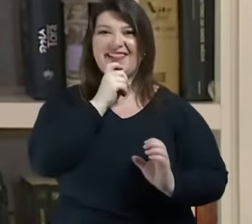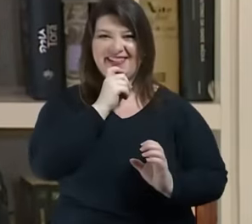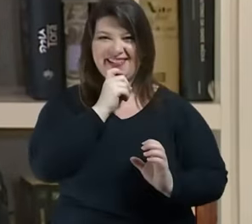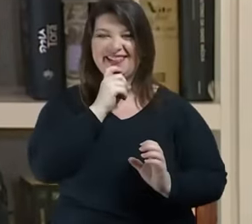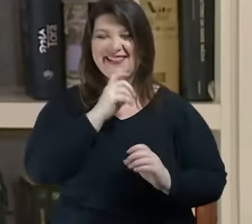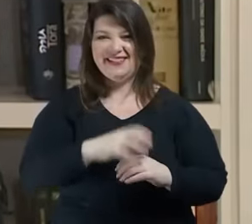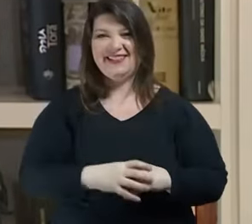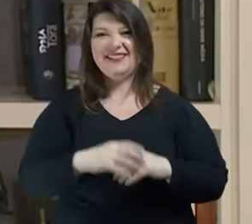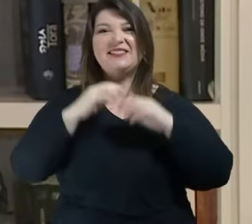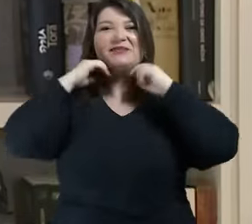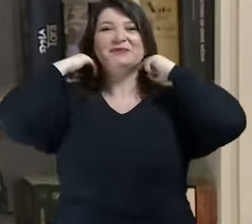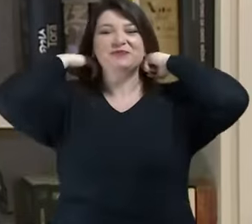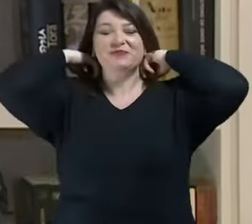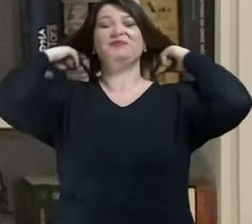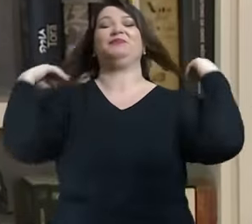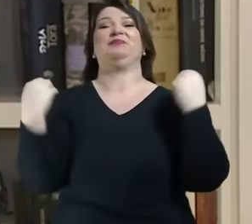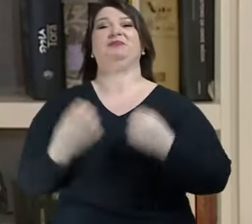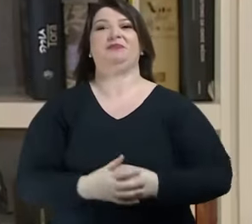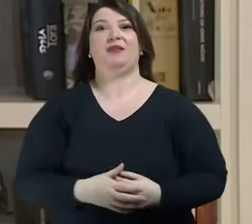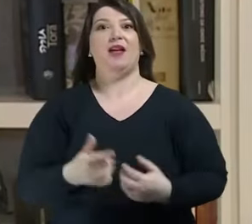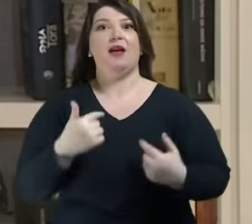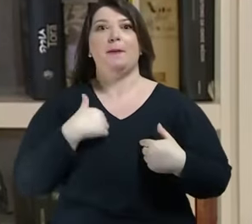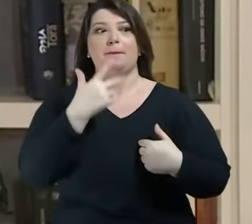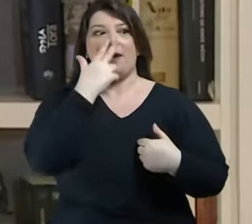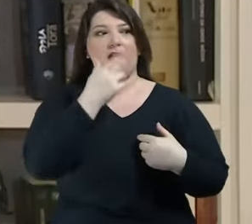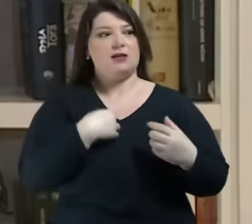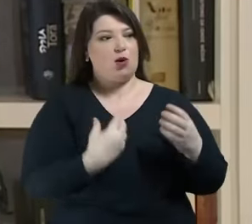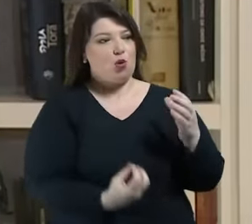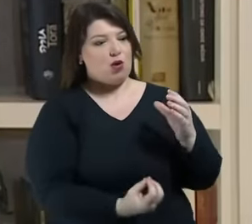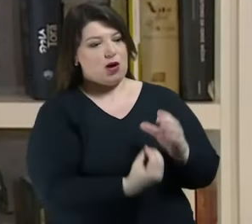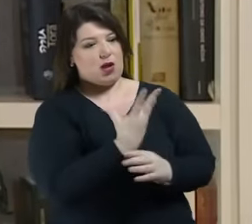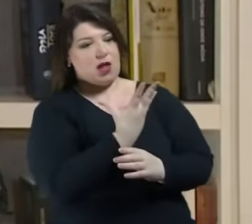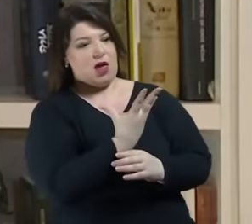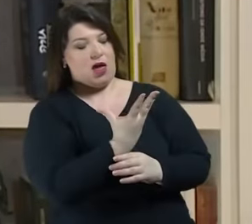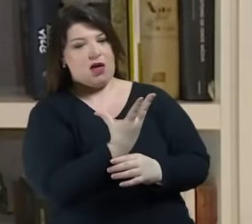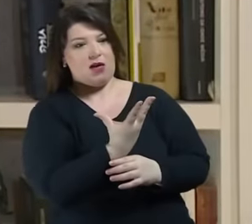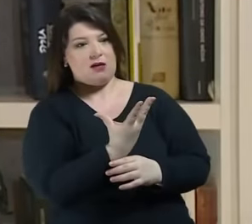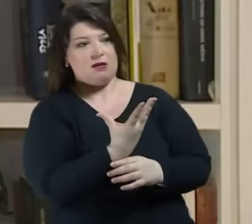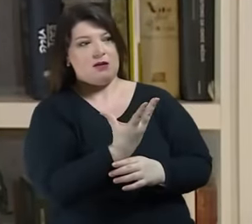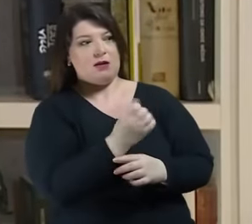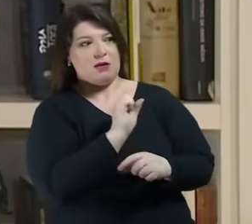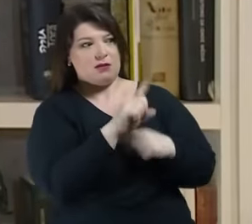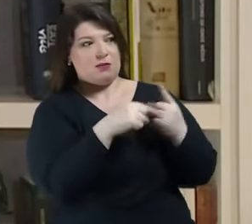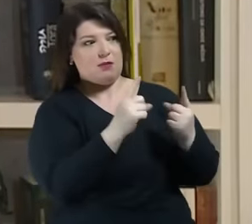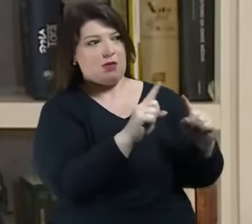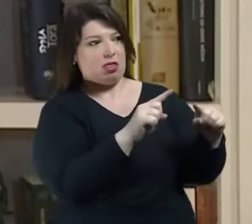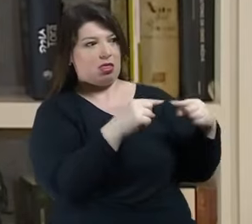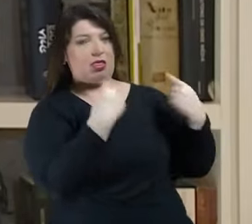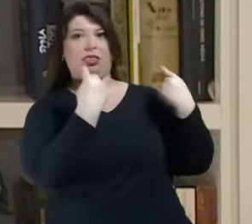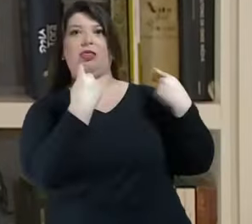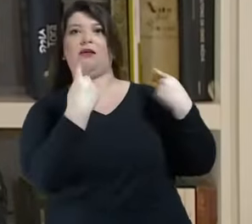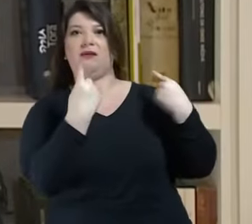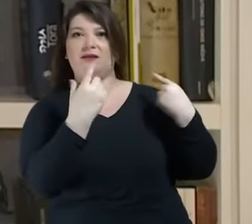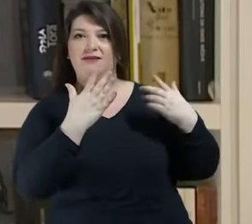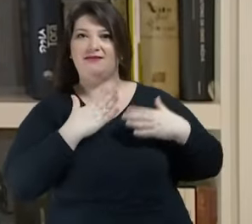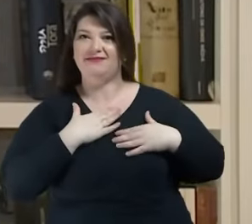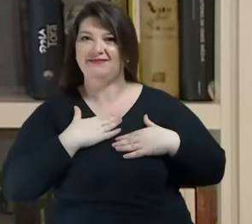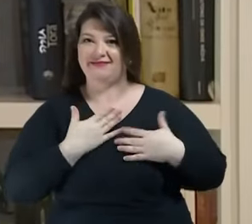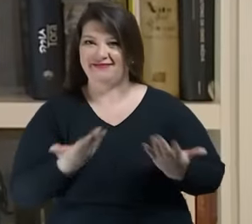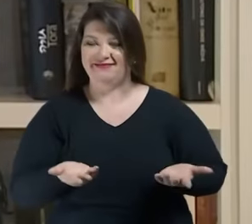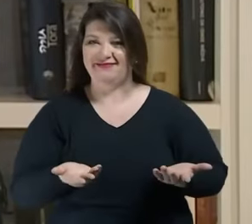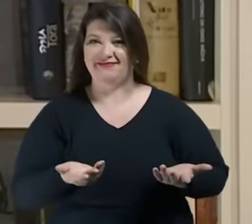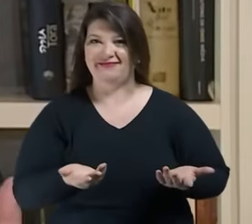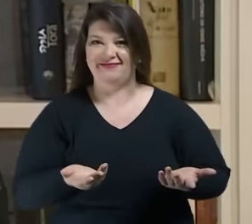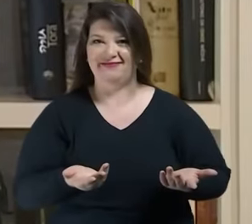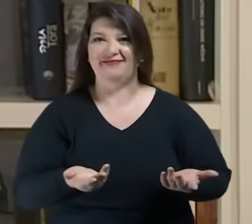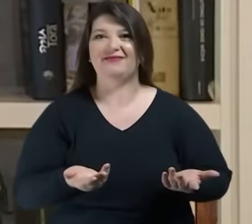Frankenstein segundo sentido eu não sou adequado já que o monstro que não é Frankenstein Frankenstein é o nome do doutor Vitor